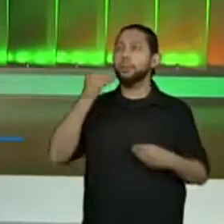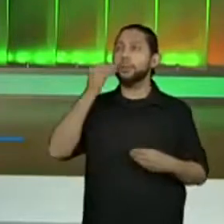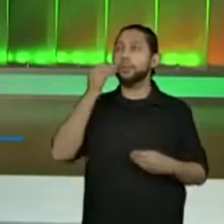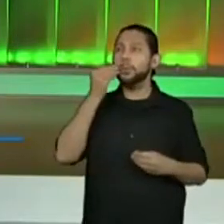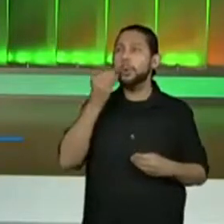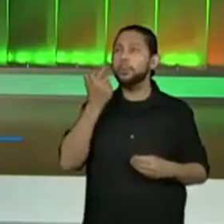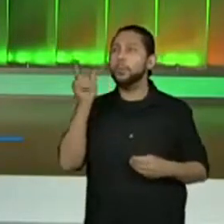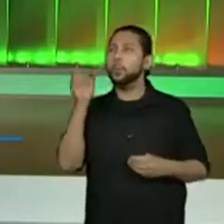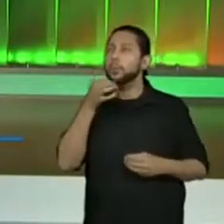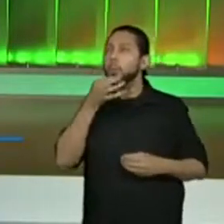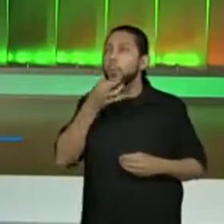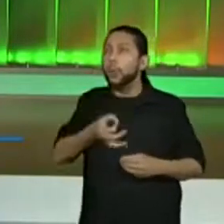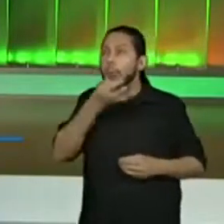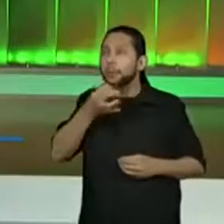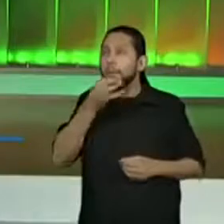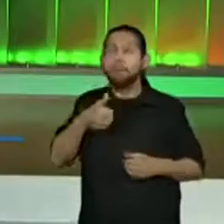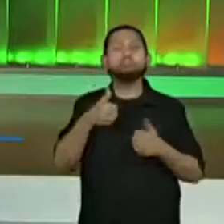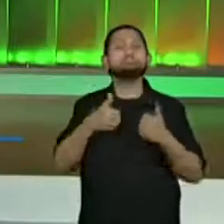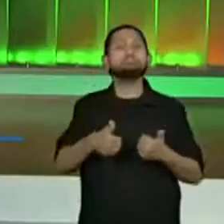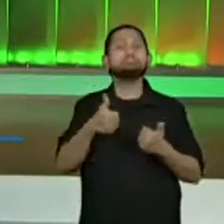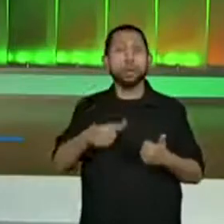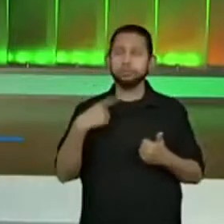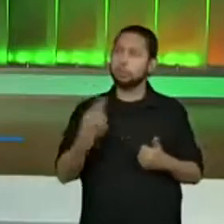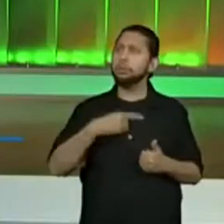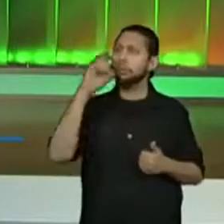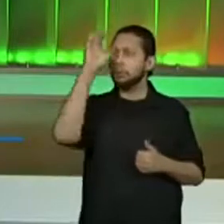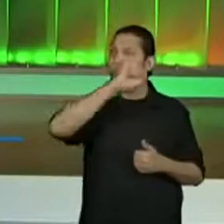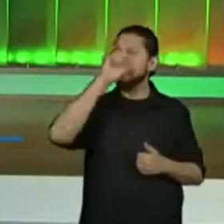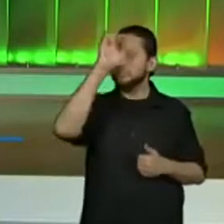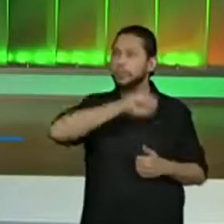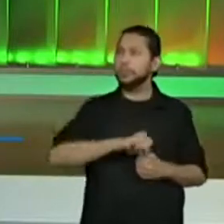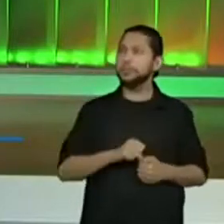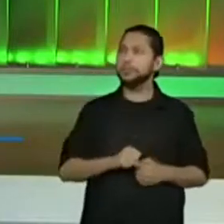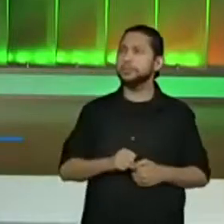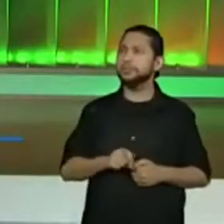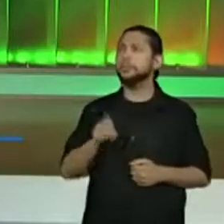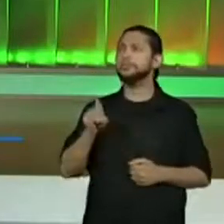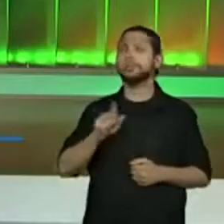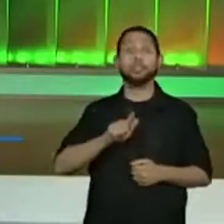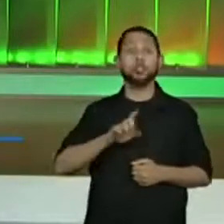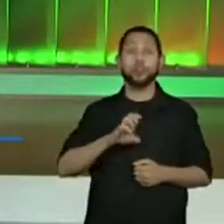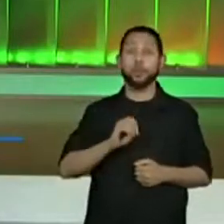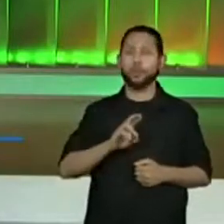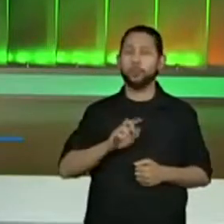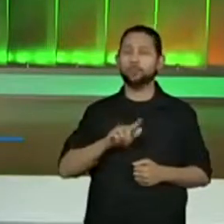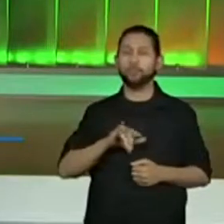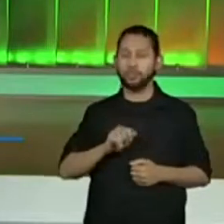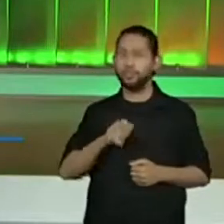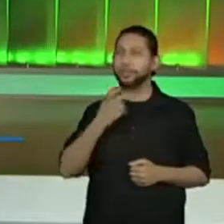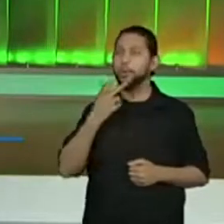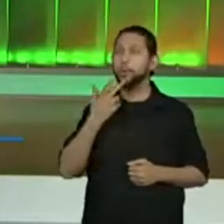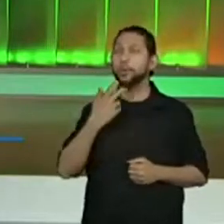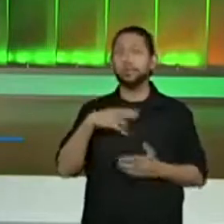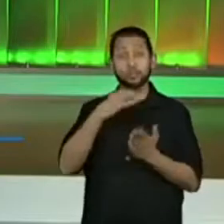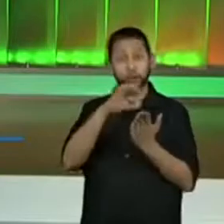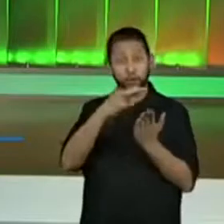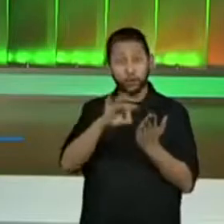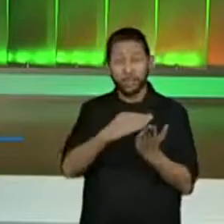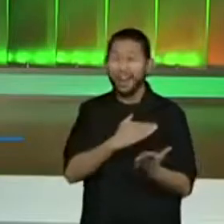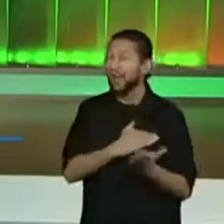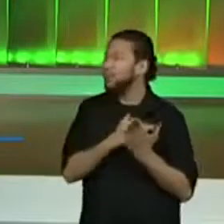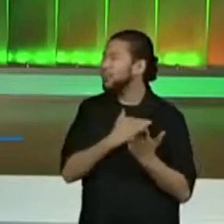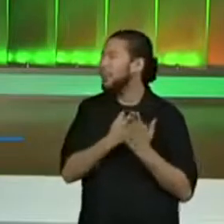opinar sobre um assunto. Todo mundo falando que você aprende. A professora Georgia colocou assim, legal, você aprende muito.